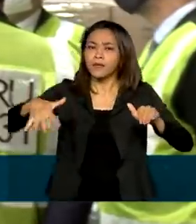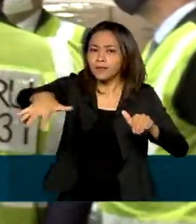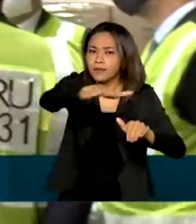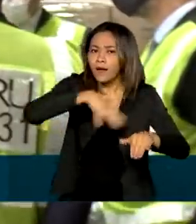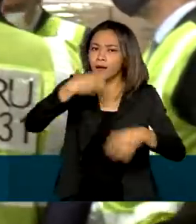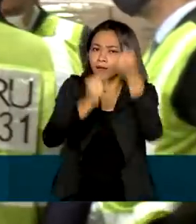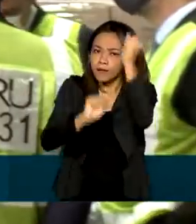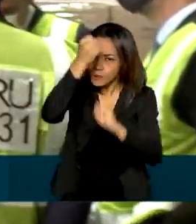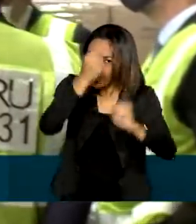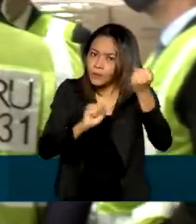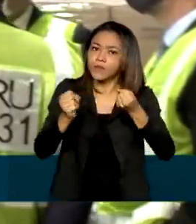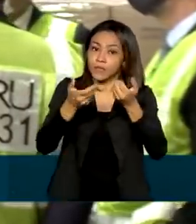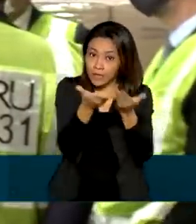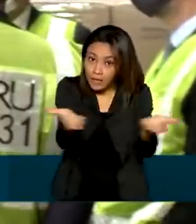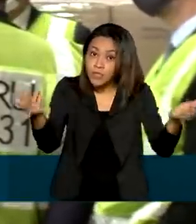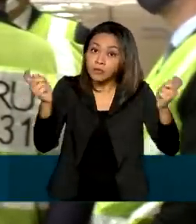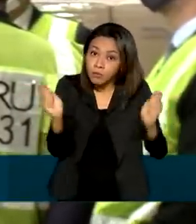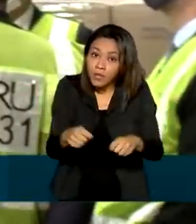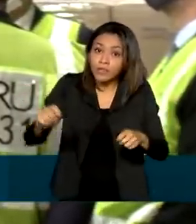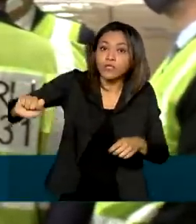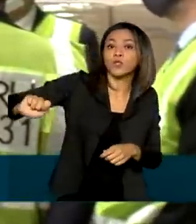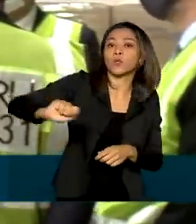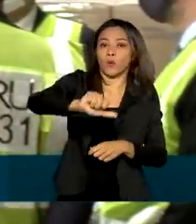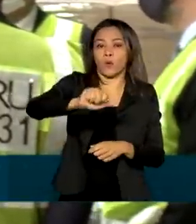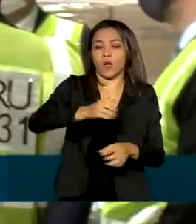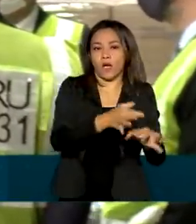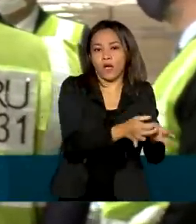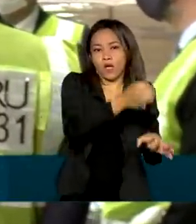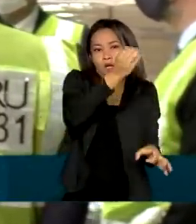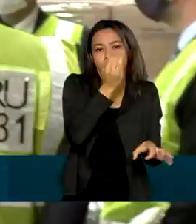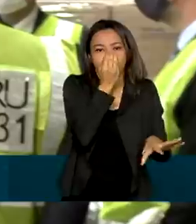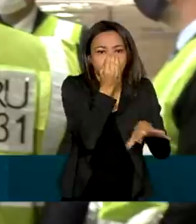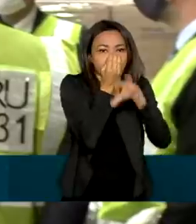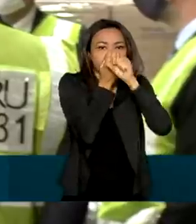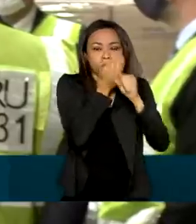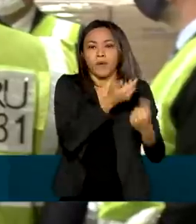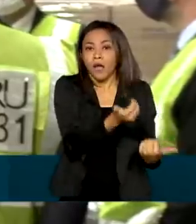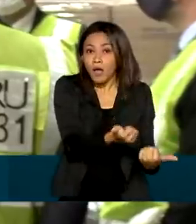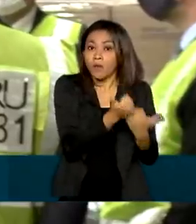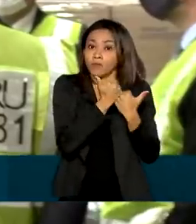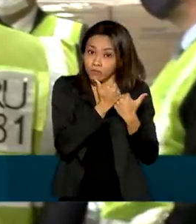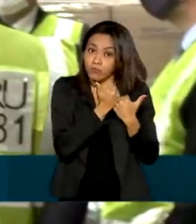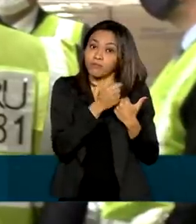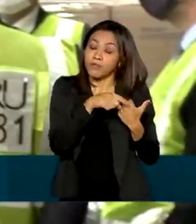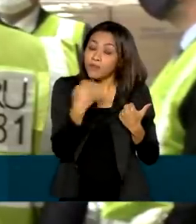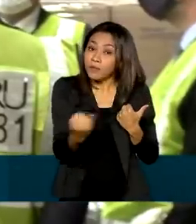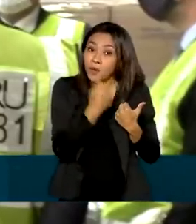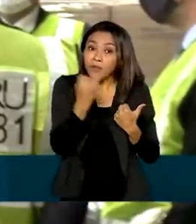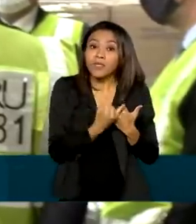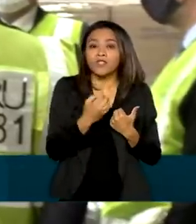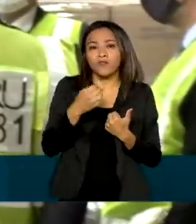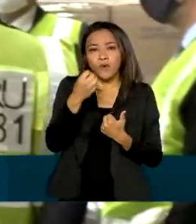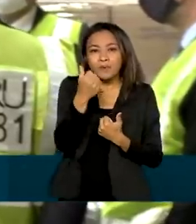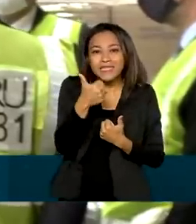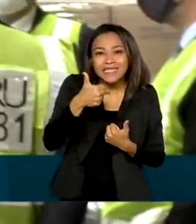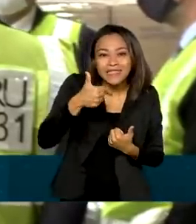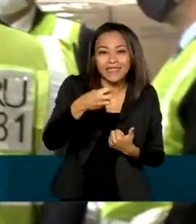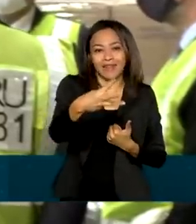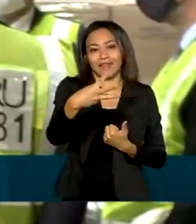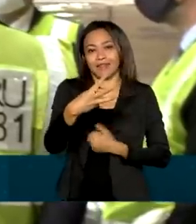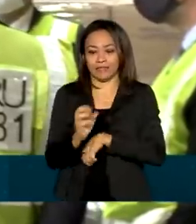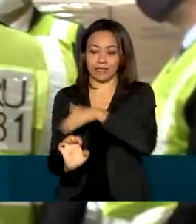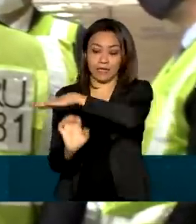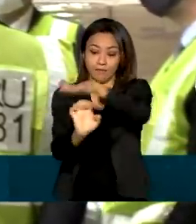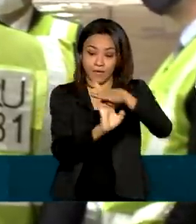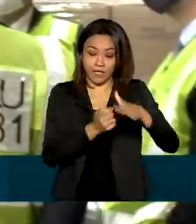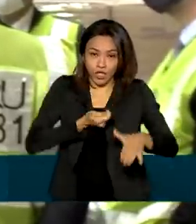para que eles pudessem fazer doações que viabilizassem essa importação tão importante. Foram 13 empresas que